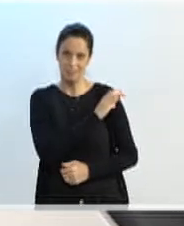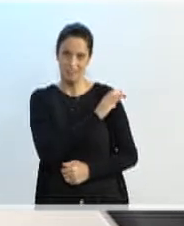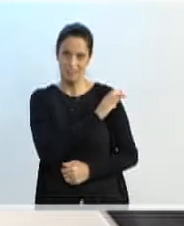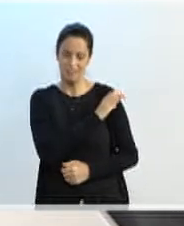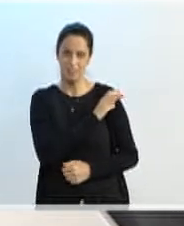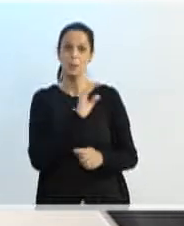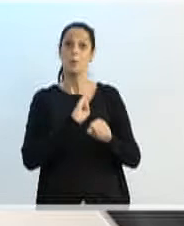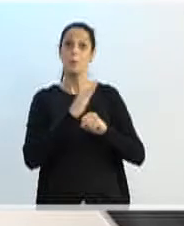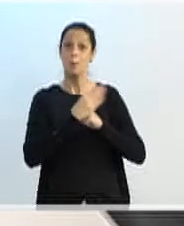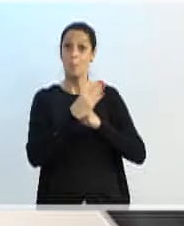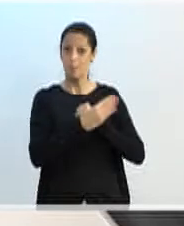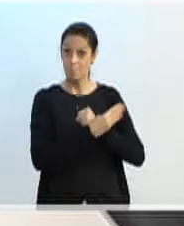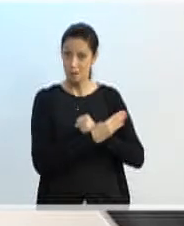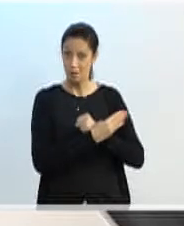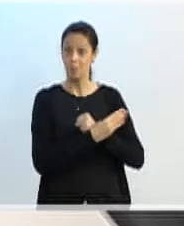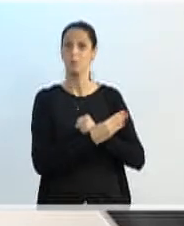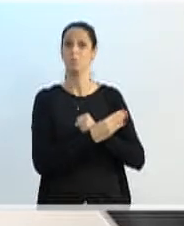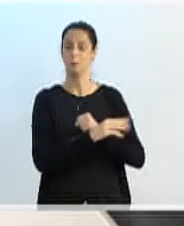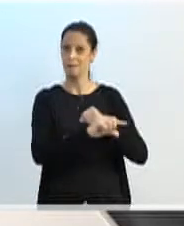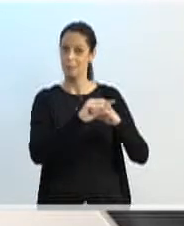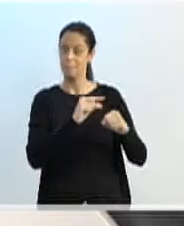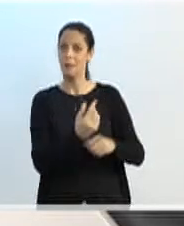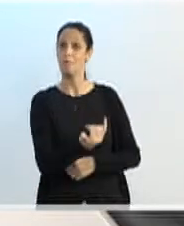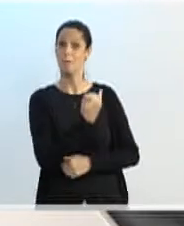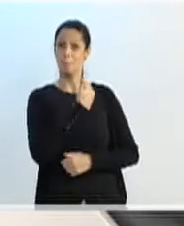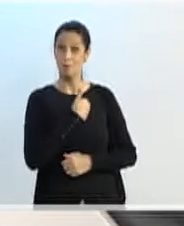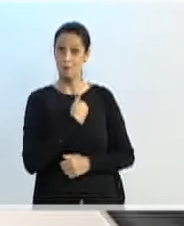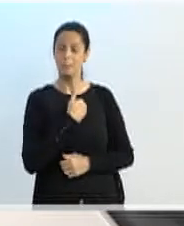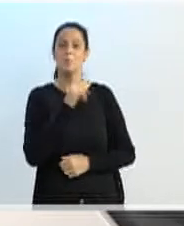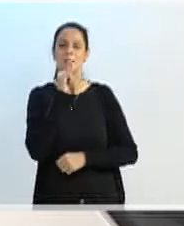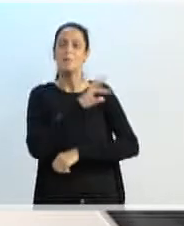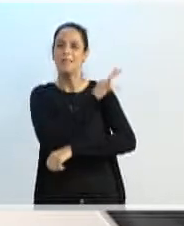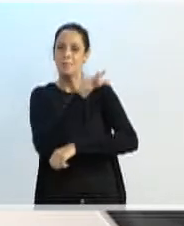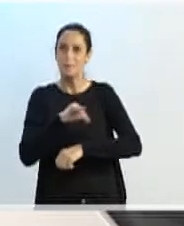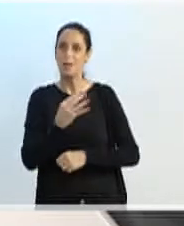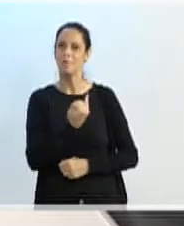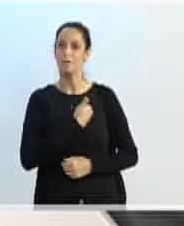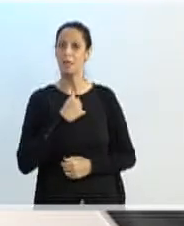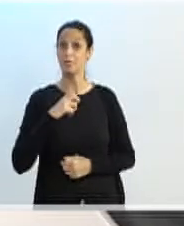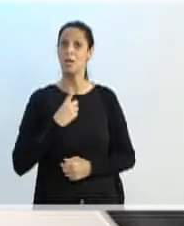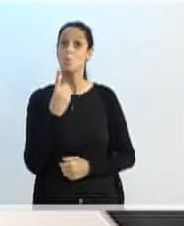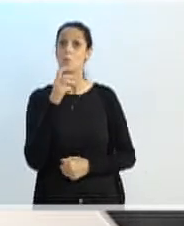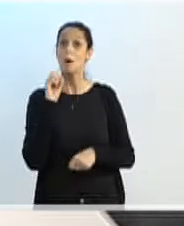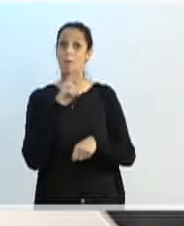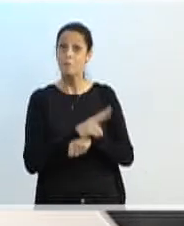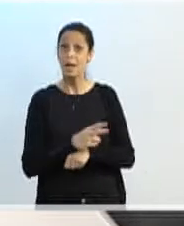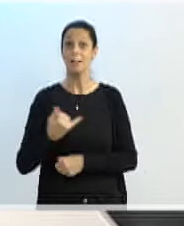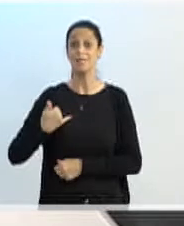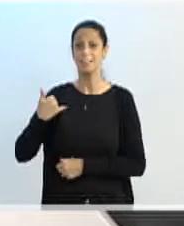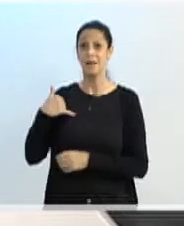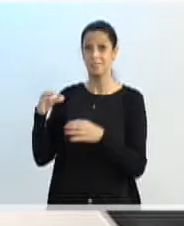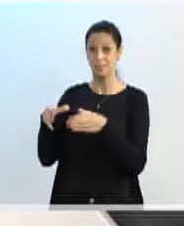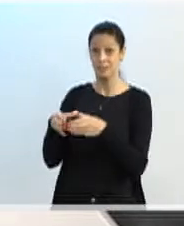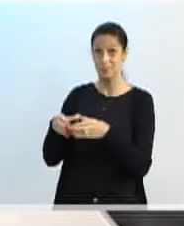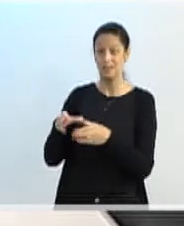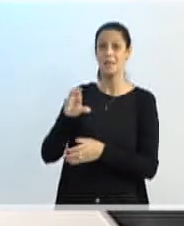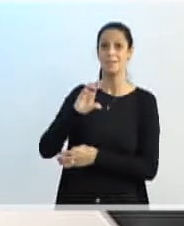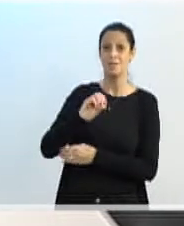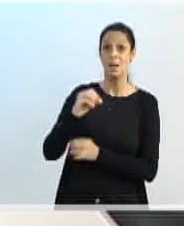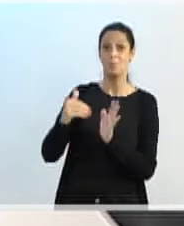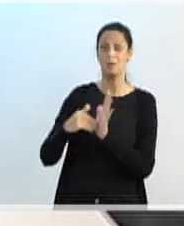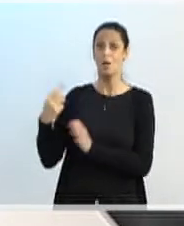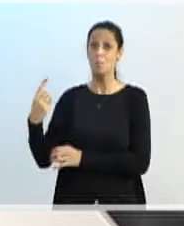momento, né? A gente tem que levar em consideração este momento. E nos informar que tem uma vaga de 0 a 1, essa criança seria próxima a ser chamada. O sistema,